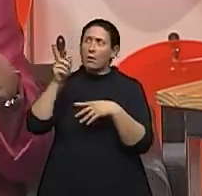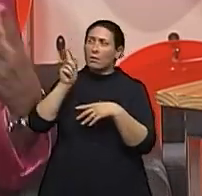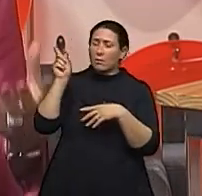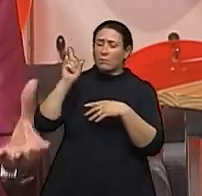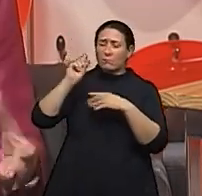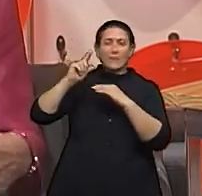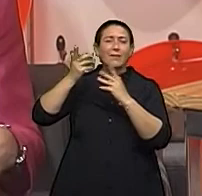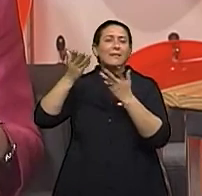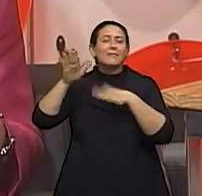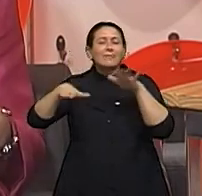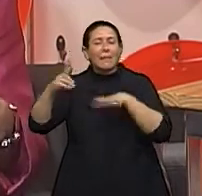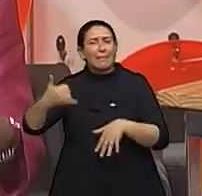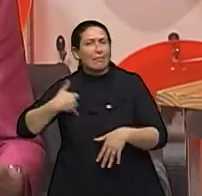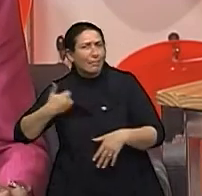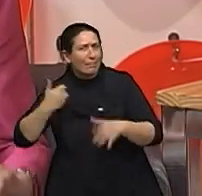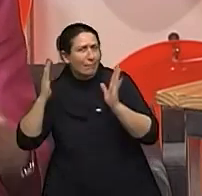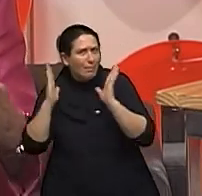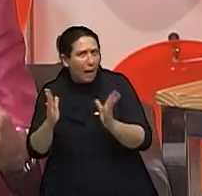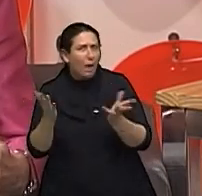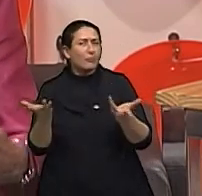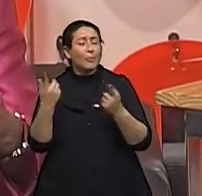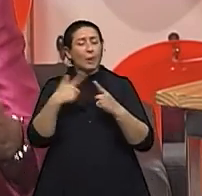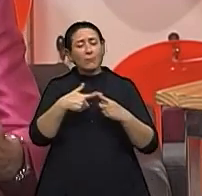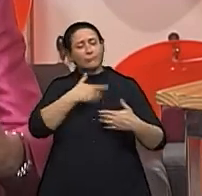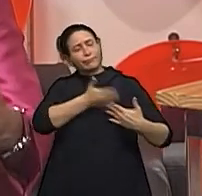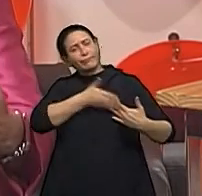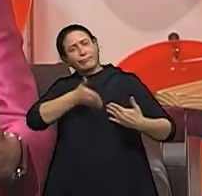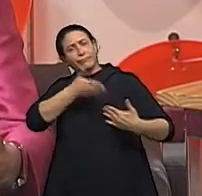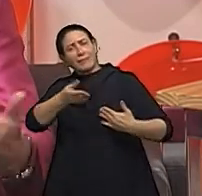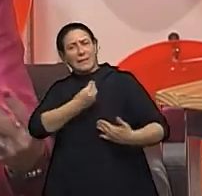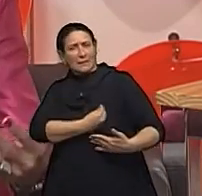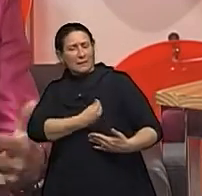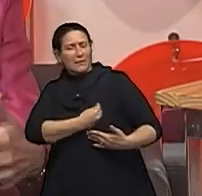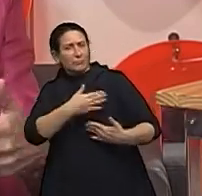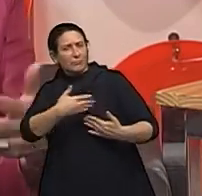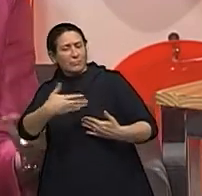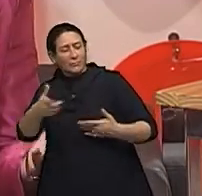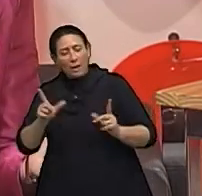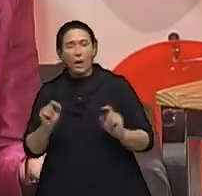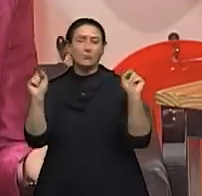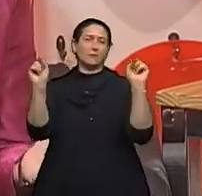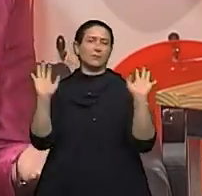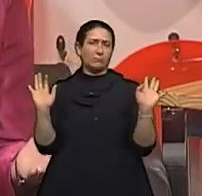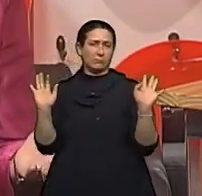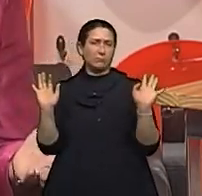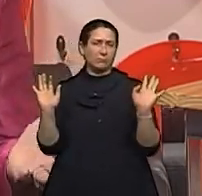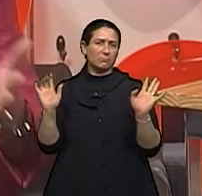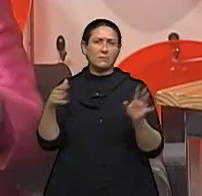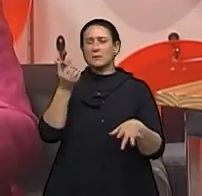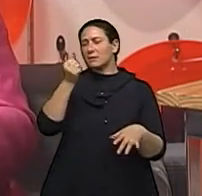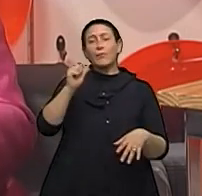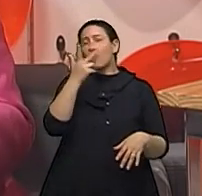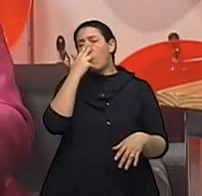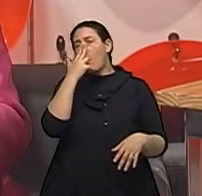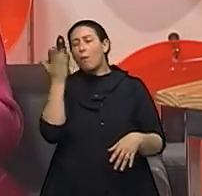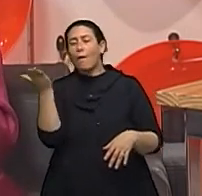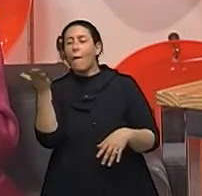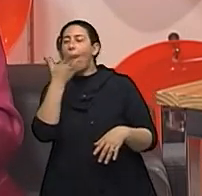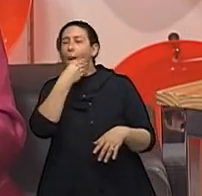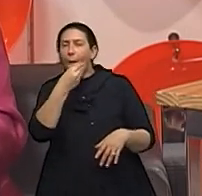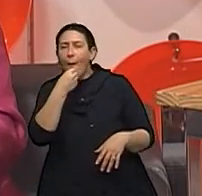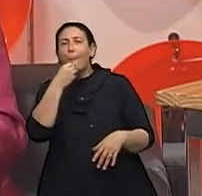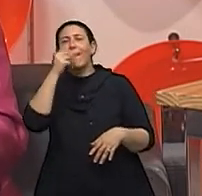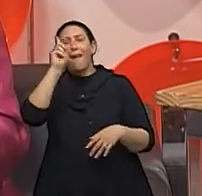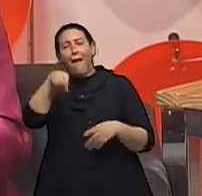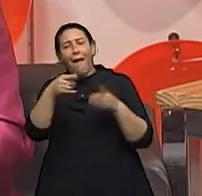da época, porque ela teve o tempo suficiente de viver para ter um câncer. No homem é de próstata, na mulher é